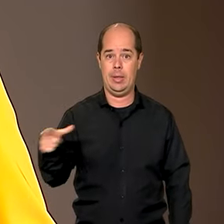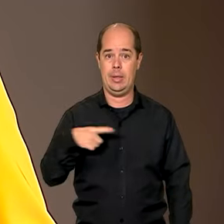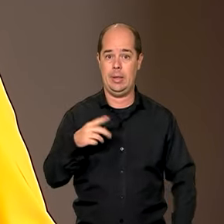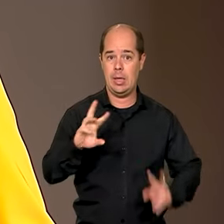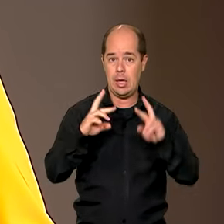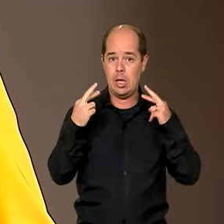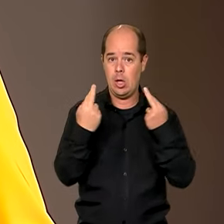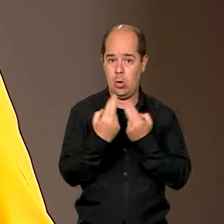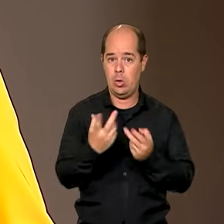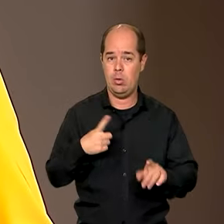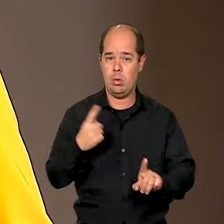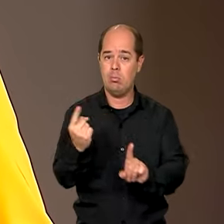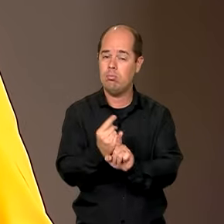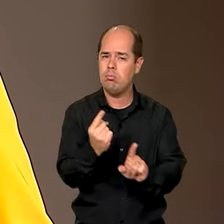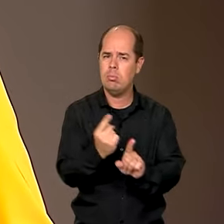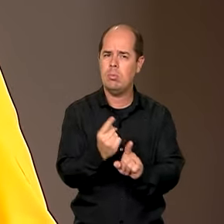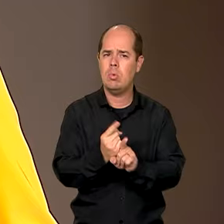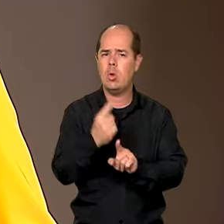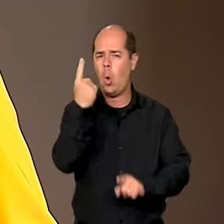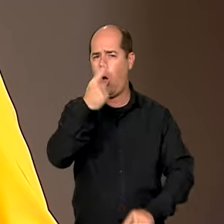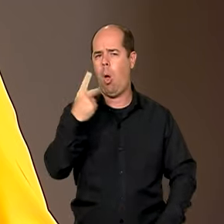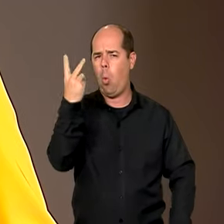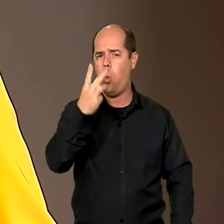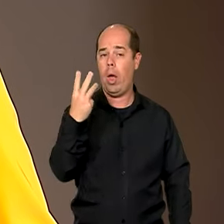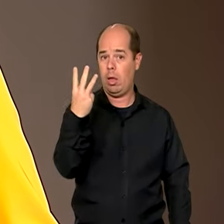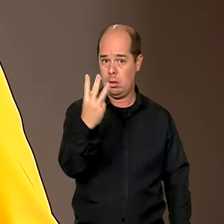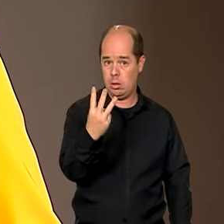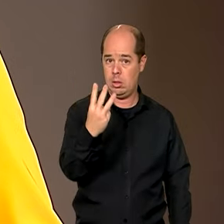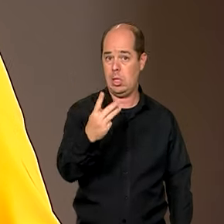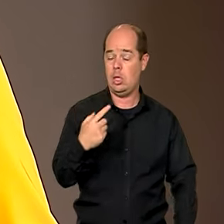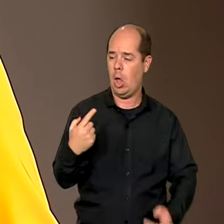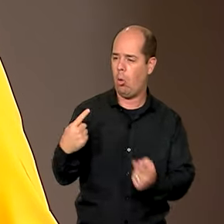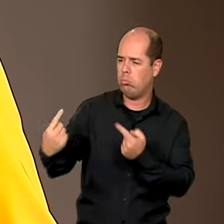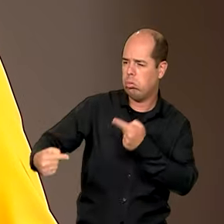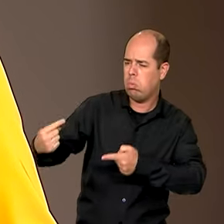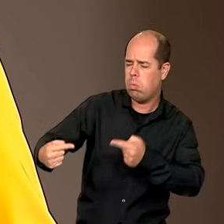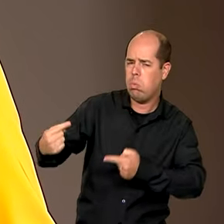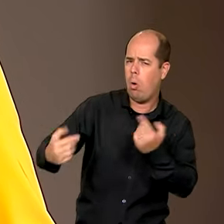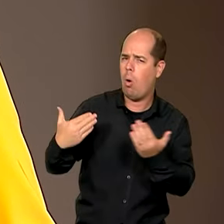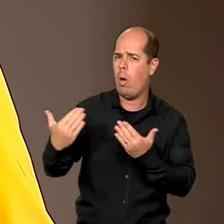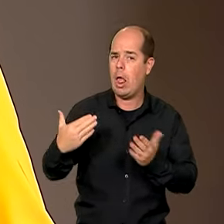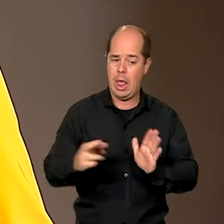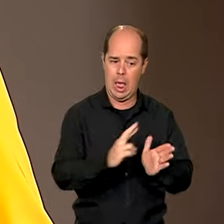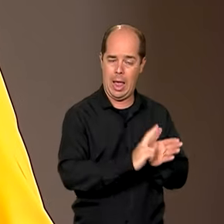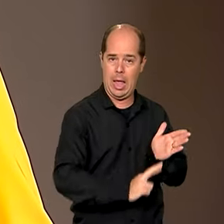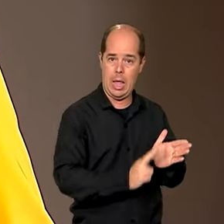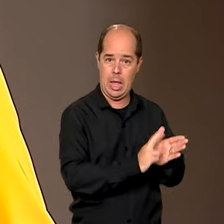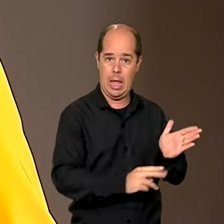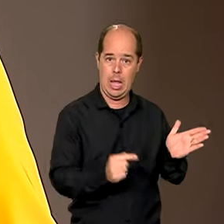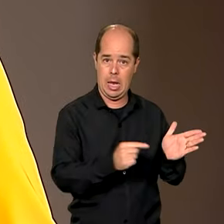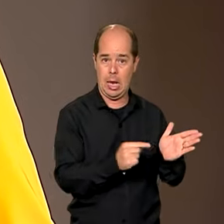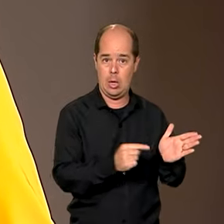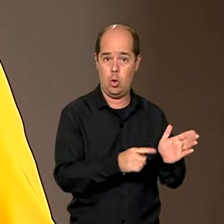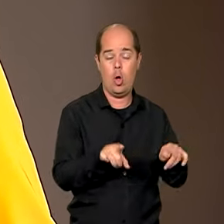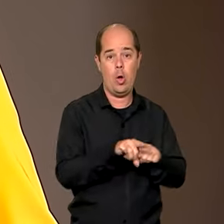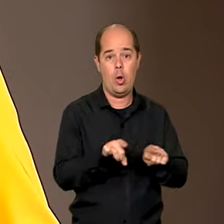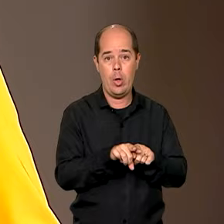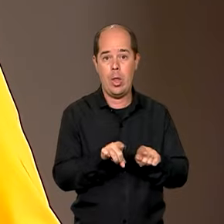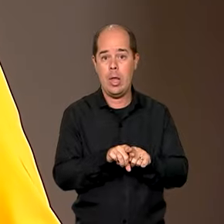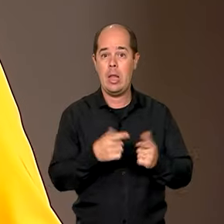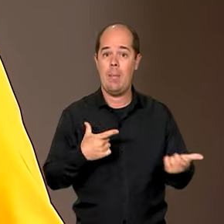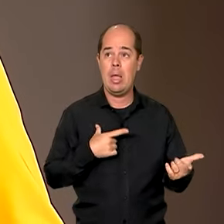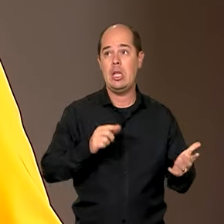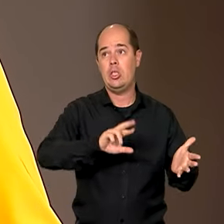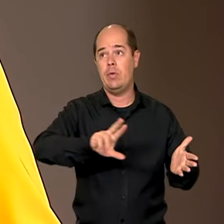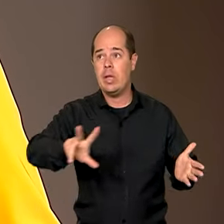num encontro que durou cerca de três horas, discutiram o relatório e apontaram pontos que podem comprometer a eficácia da